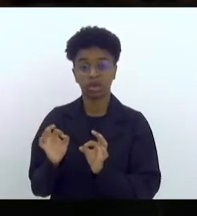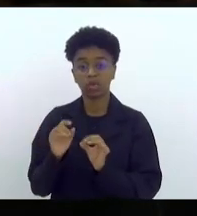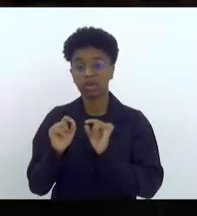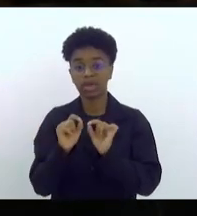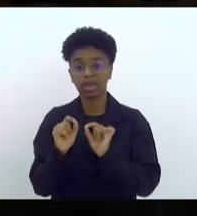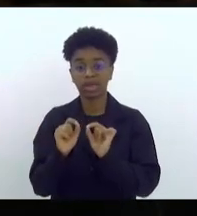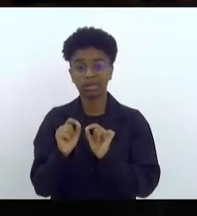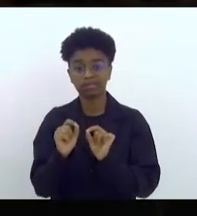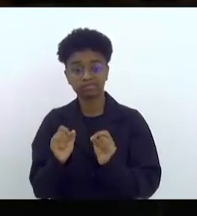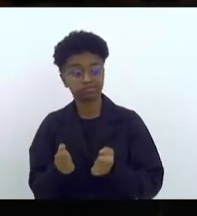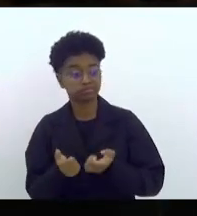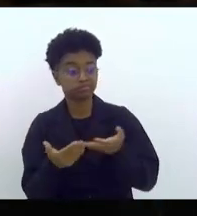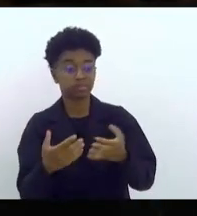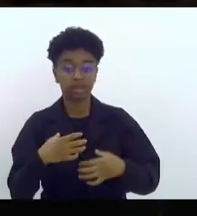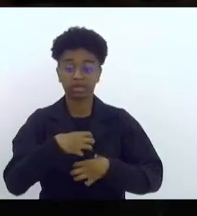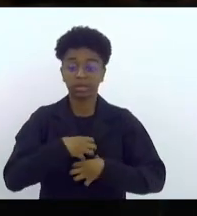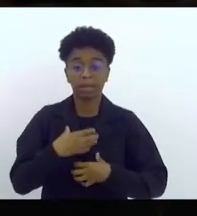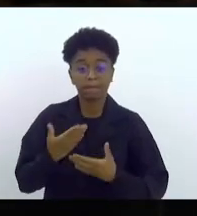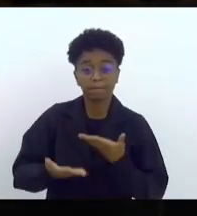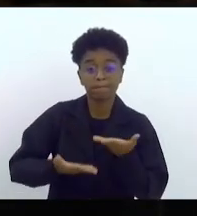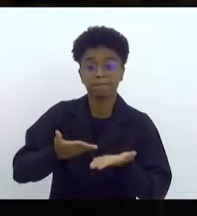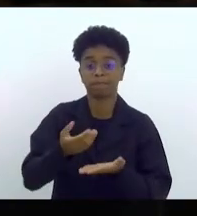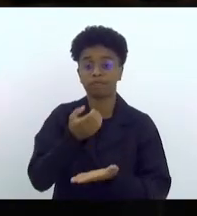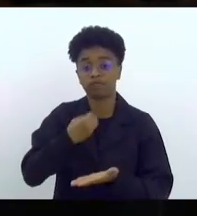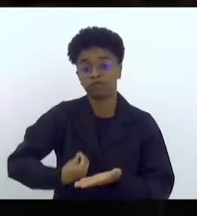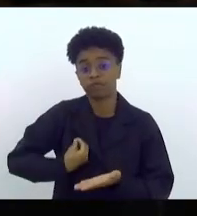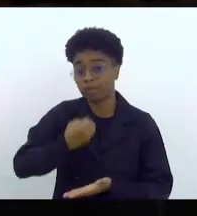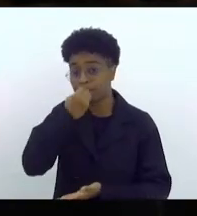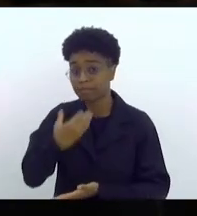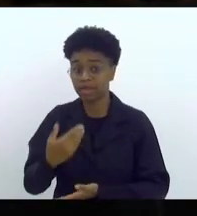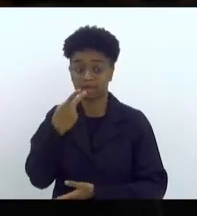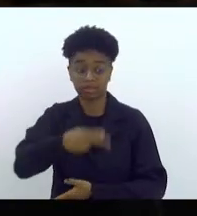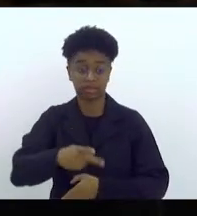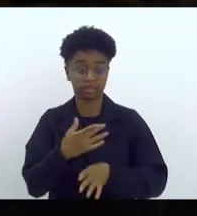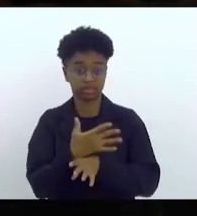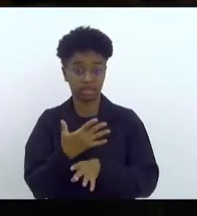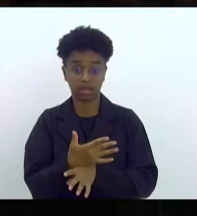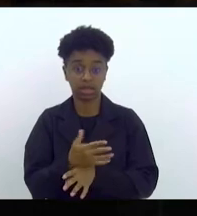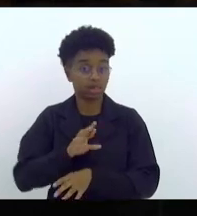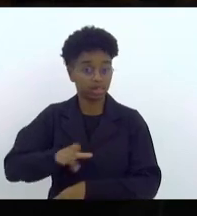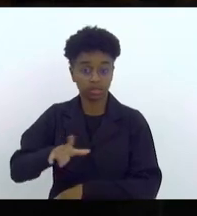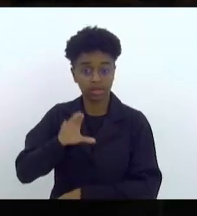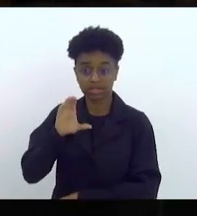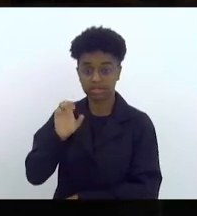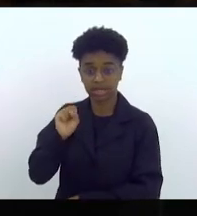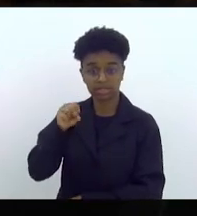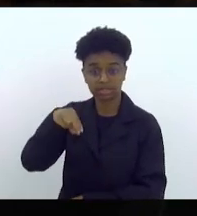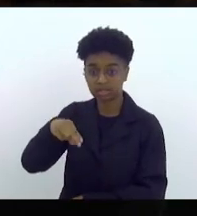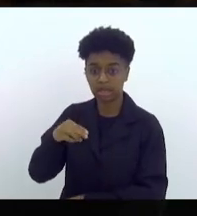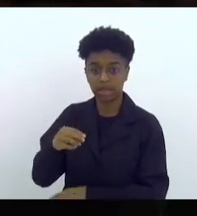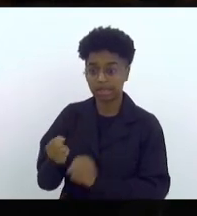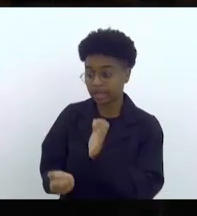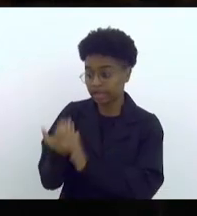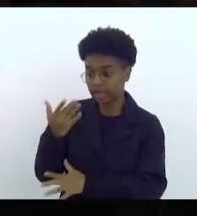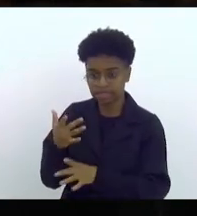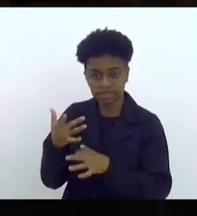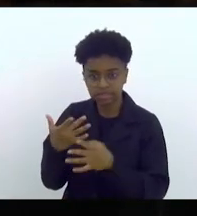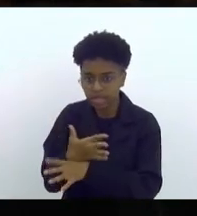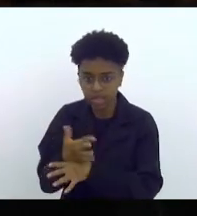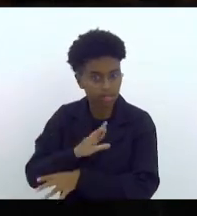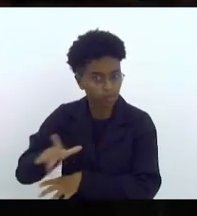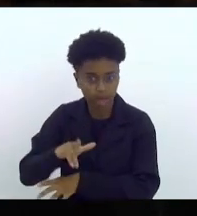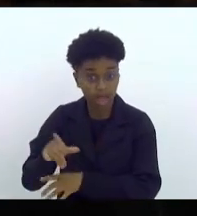bem viver do cidadão da cidade de Volta Redonda. Não é CSN que constrói Volta Redonda, é Volta